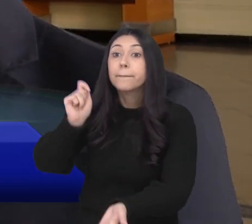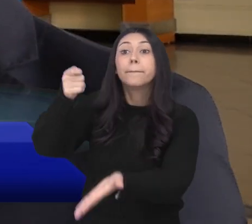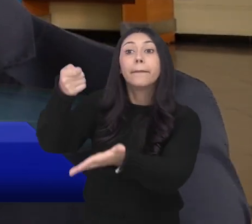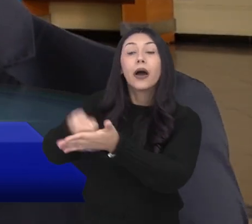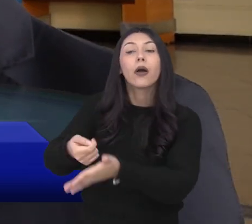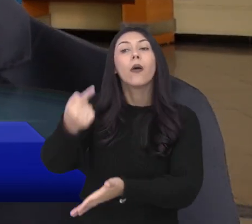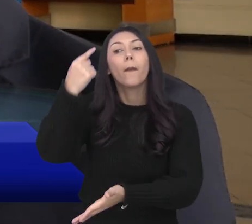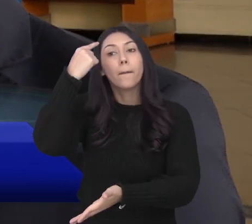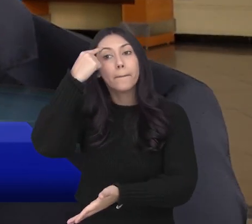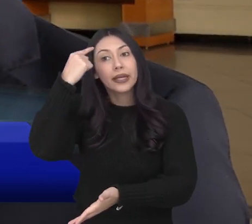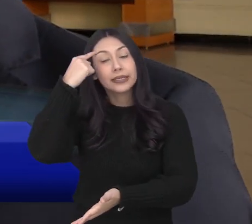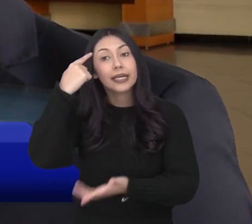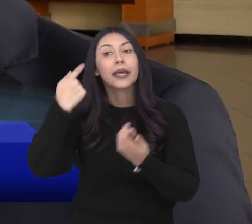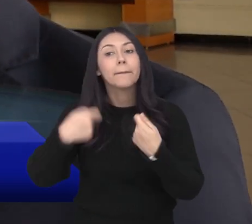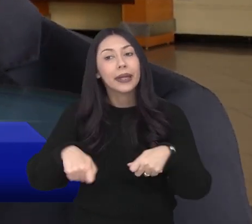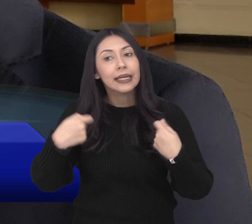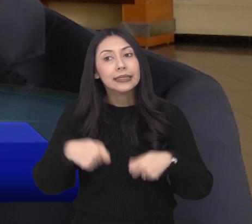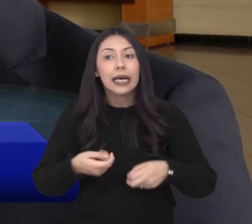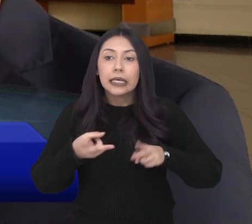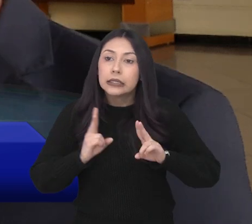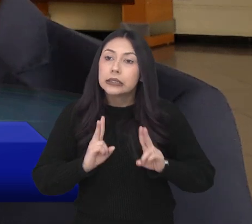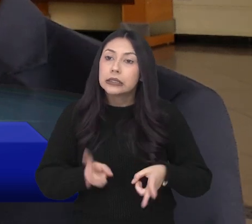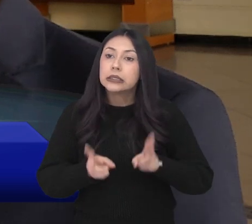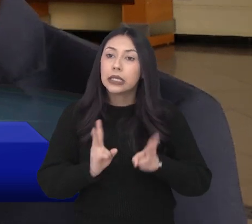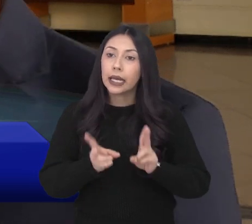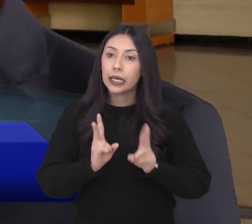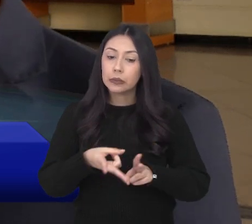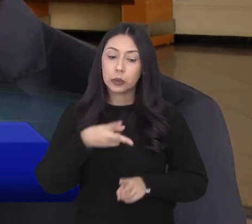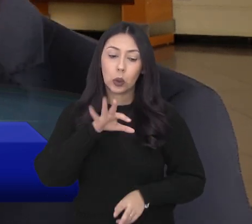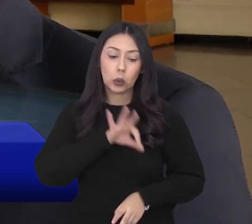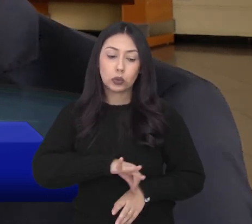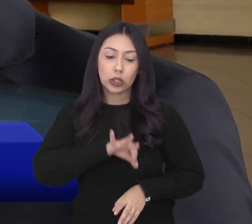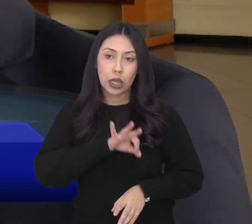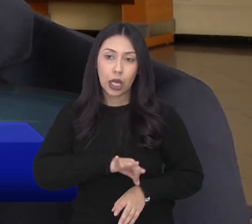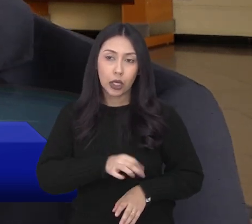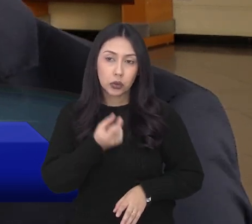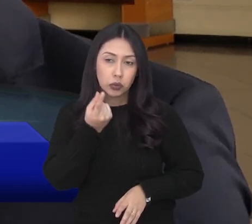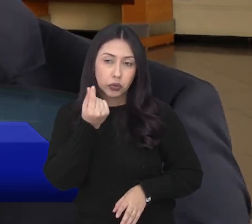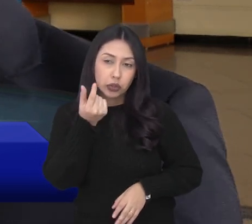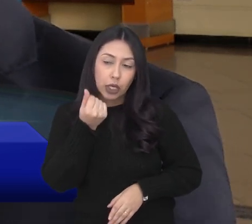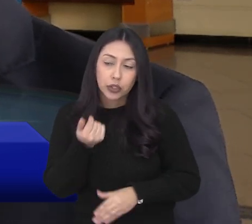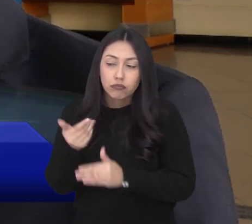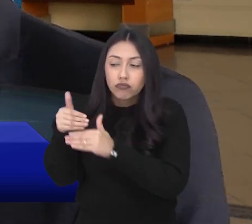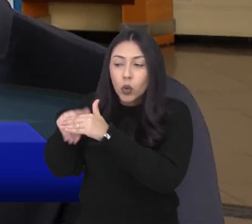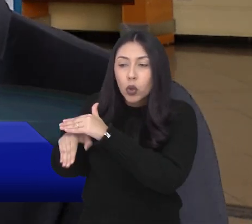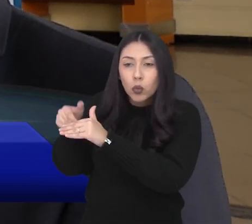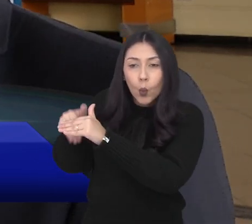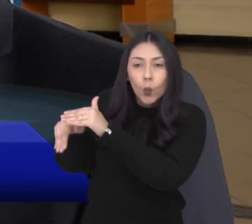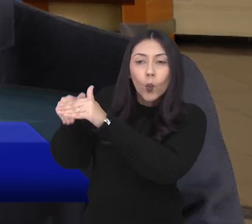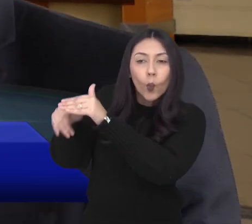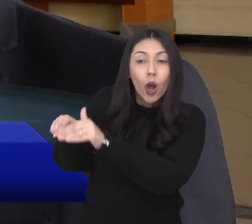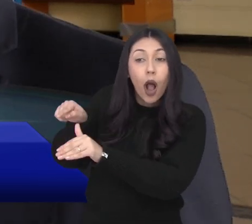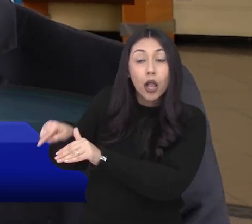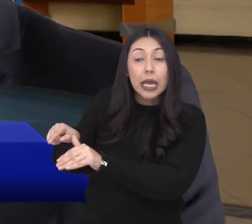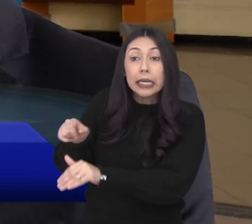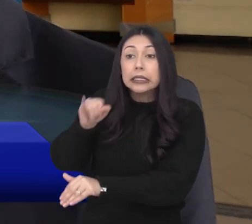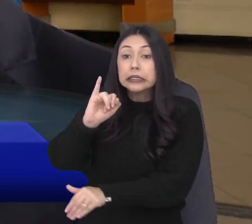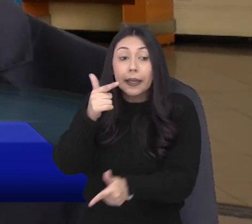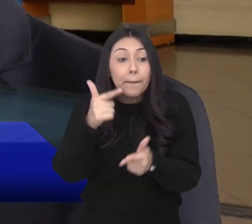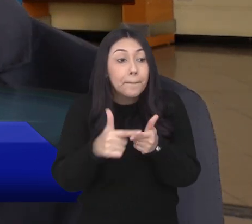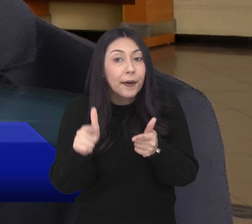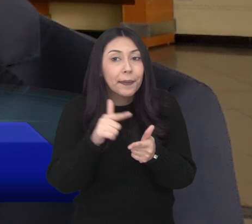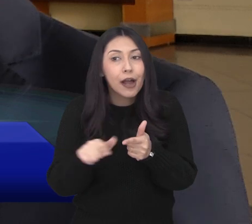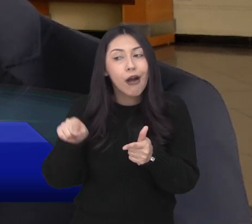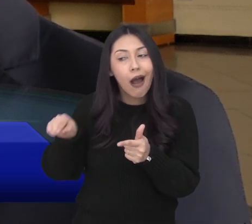quitou, pagou e tal, pensar em ter uma reserva de emergência para uma eventualidade, para um problema que acontece no carro, para alguém que fica